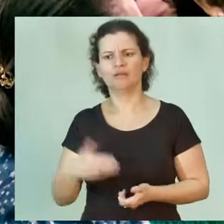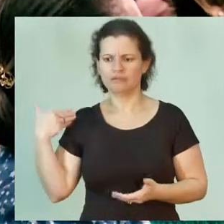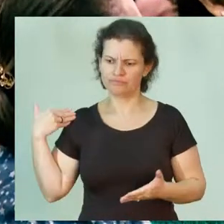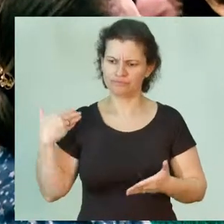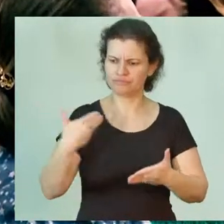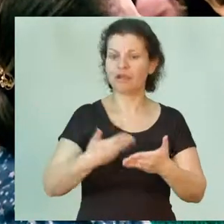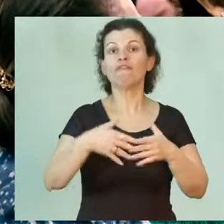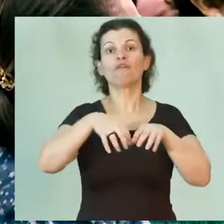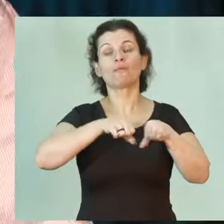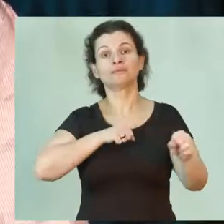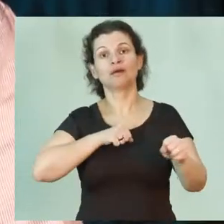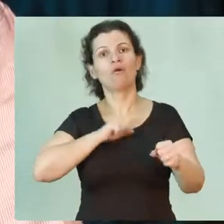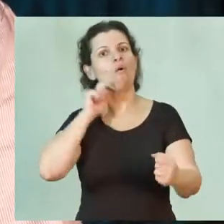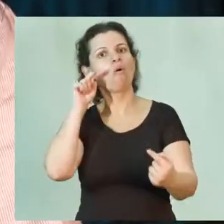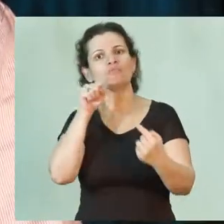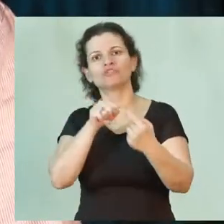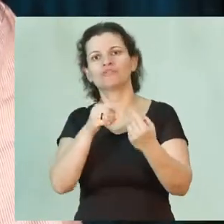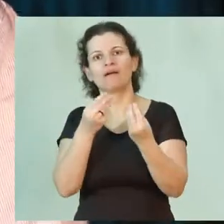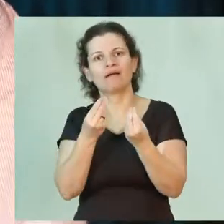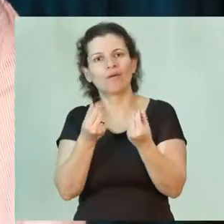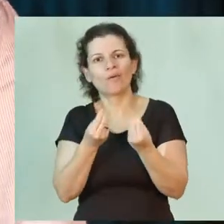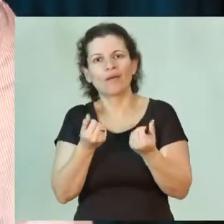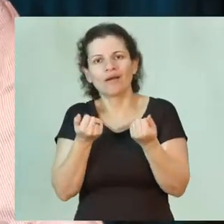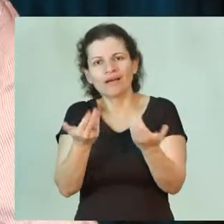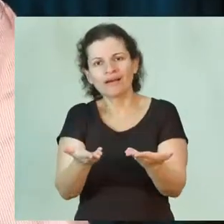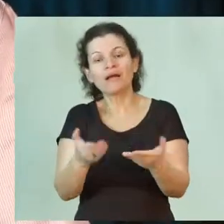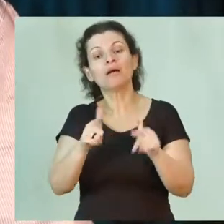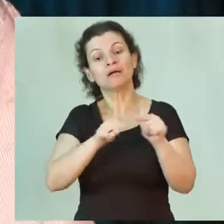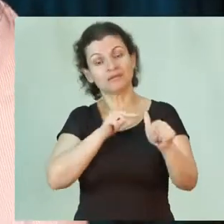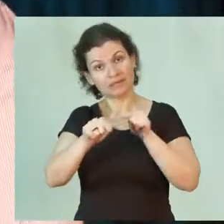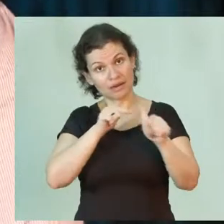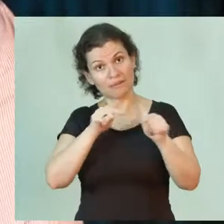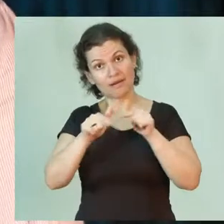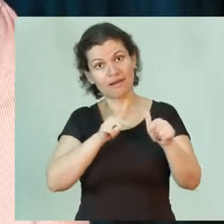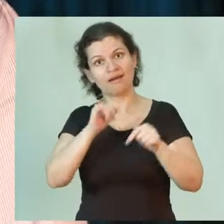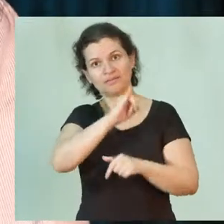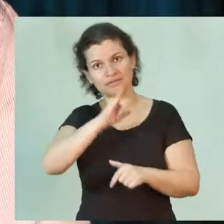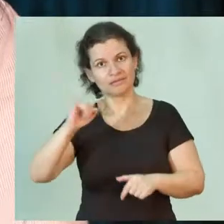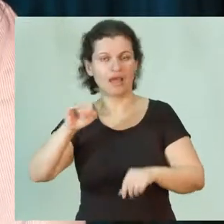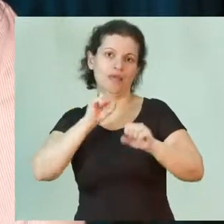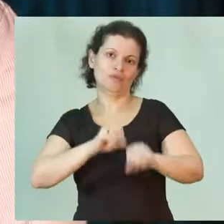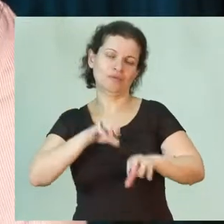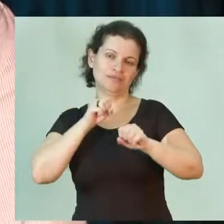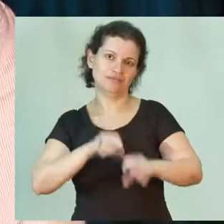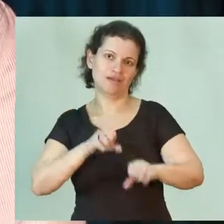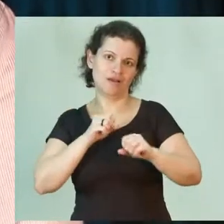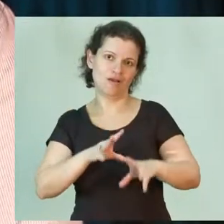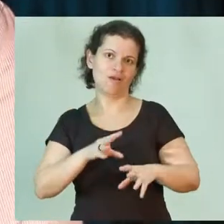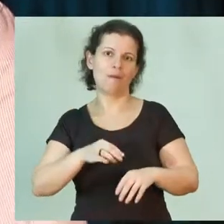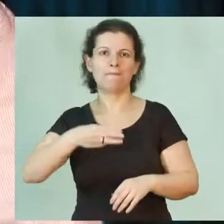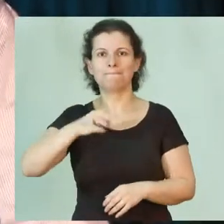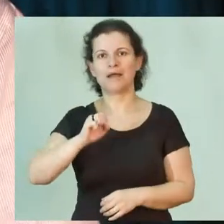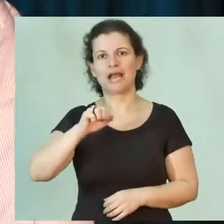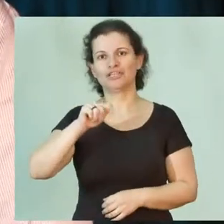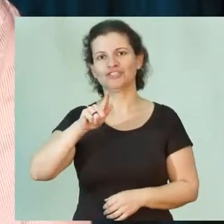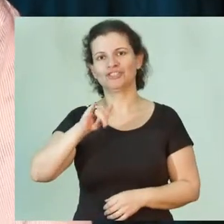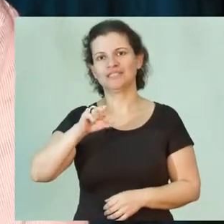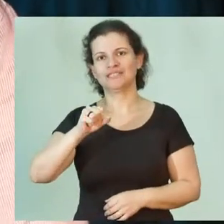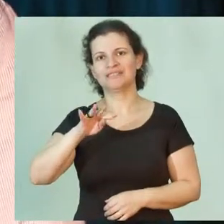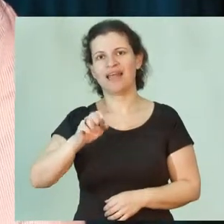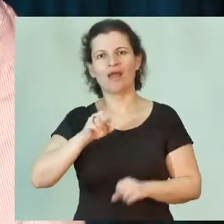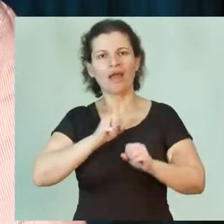formativo é objetivo a qualificar para trabalhar instituições educacionais no Magistério, na Educação